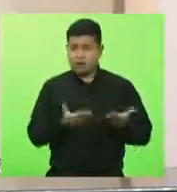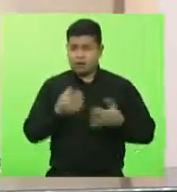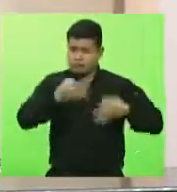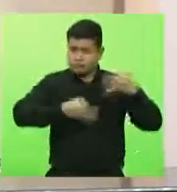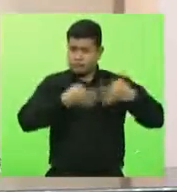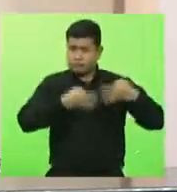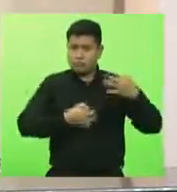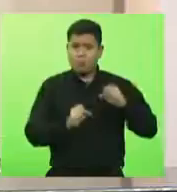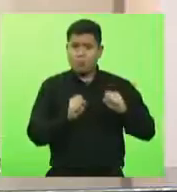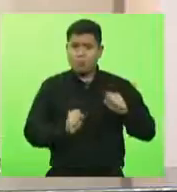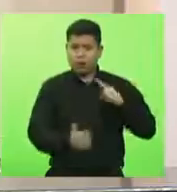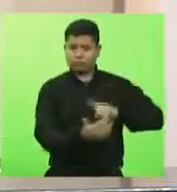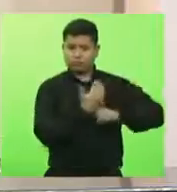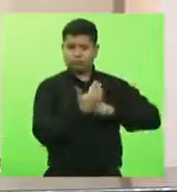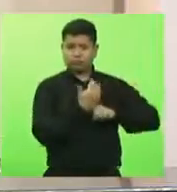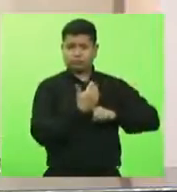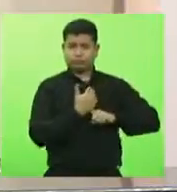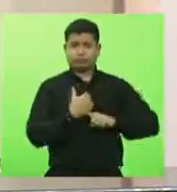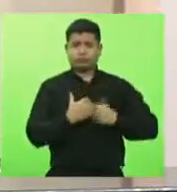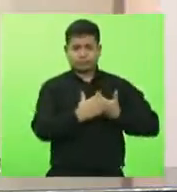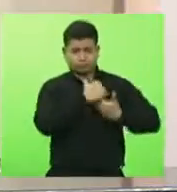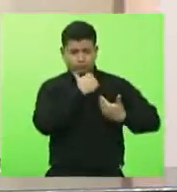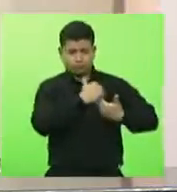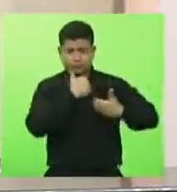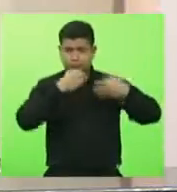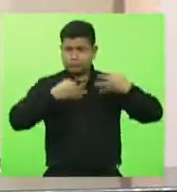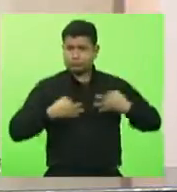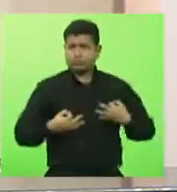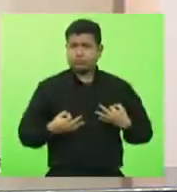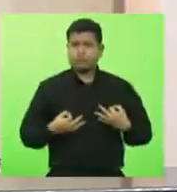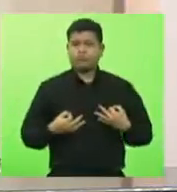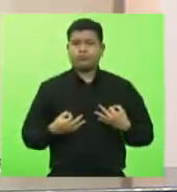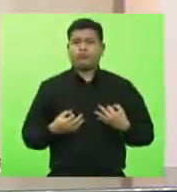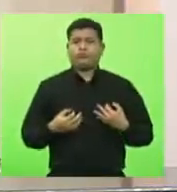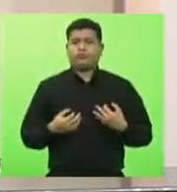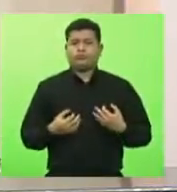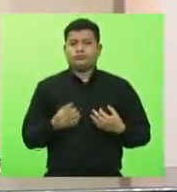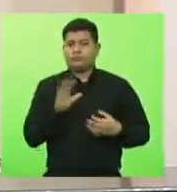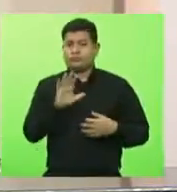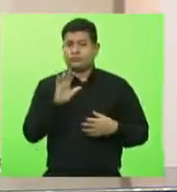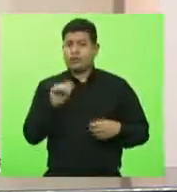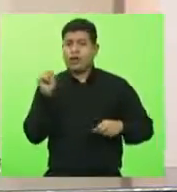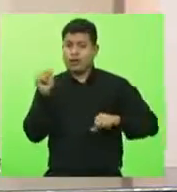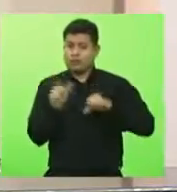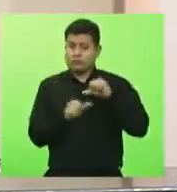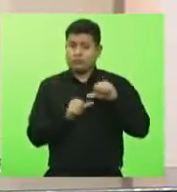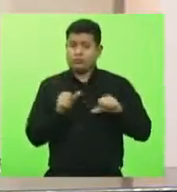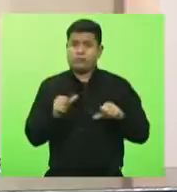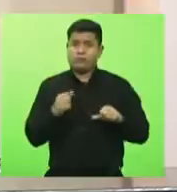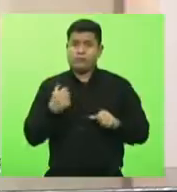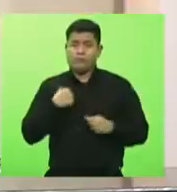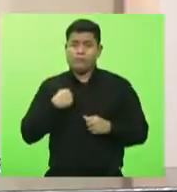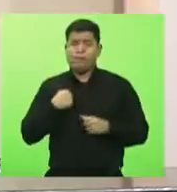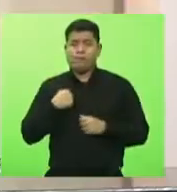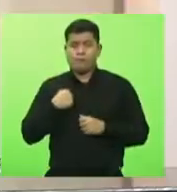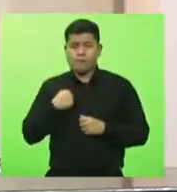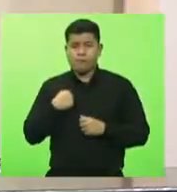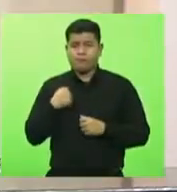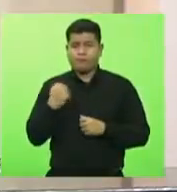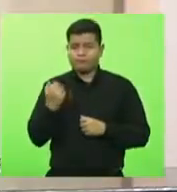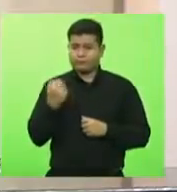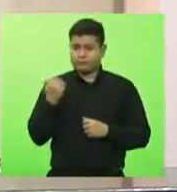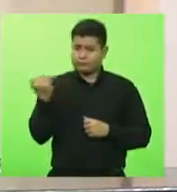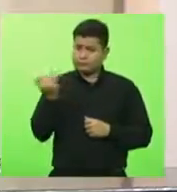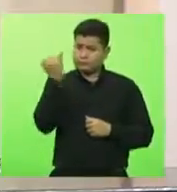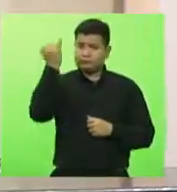possa nos dar uma orientação um pouquinho mais contundente quanto a este tema, mas do contrário, eu vejo muito importante